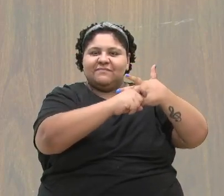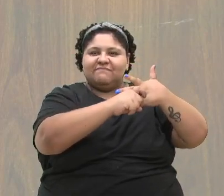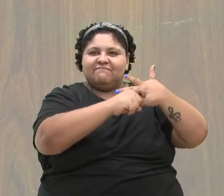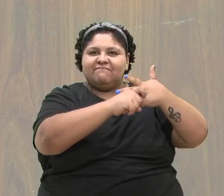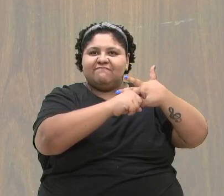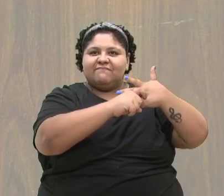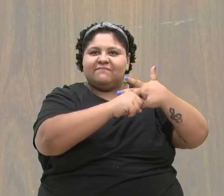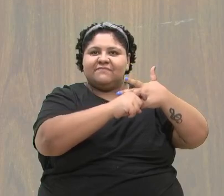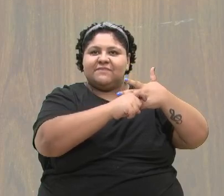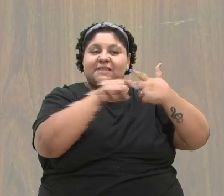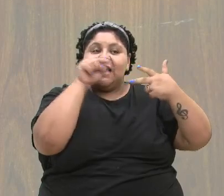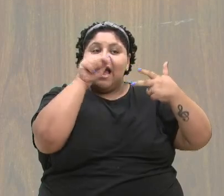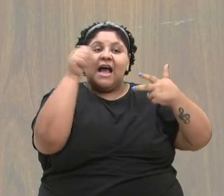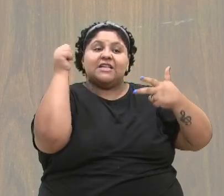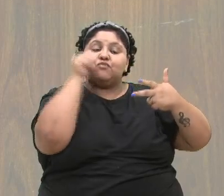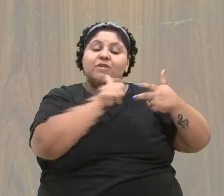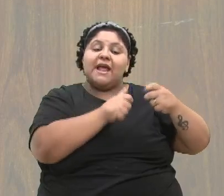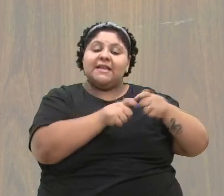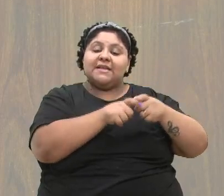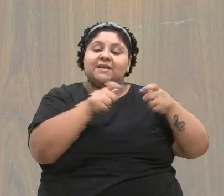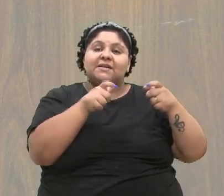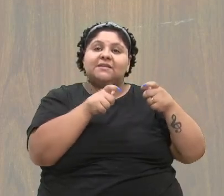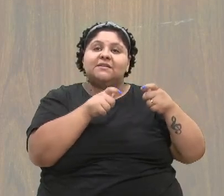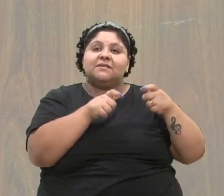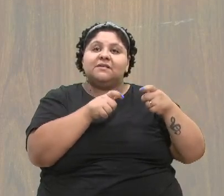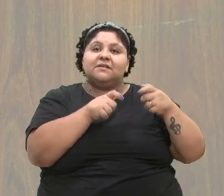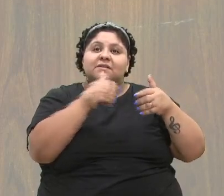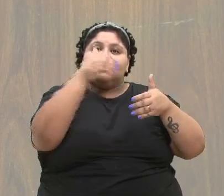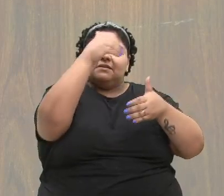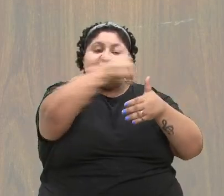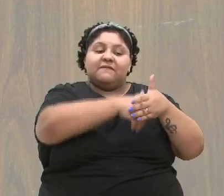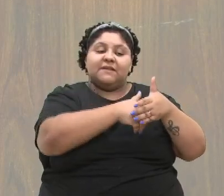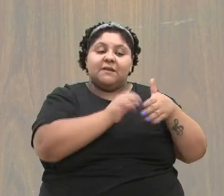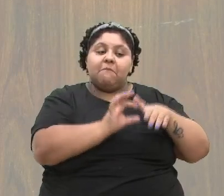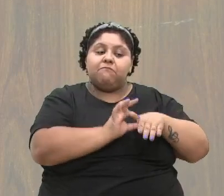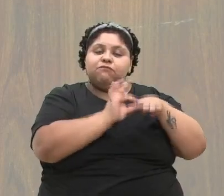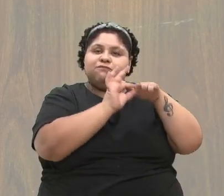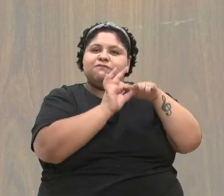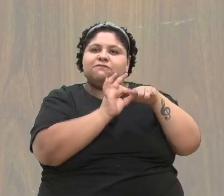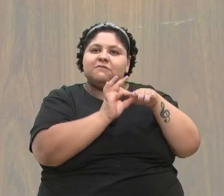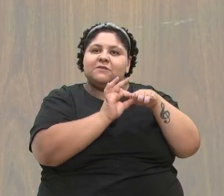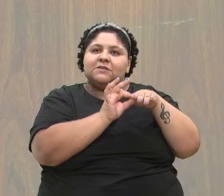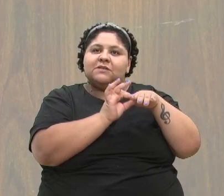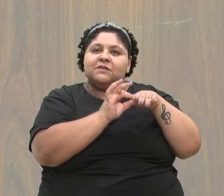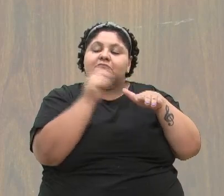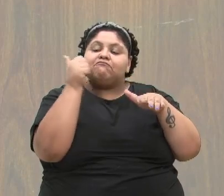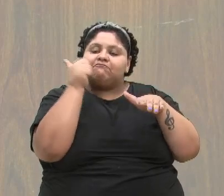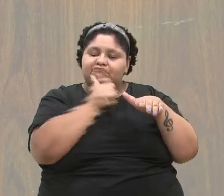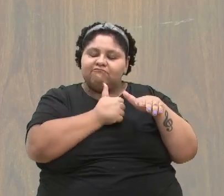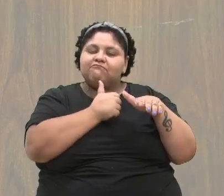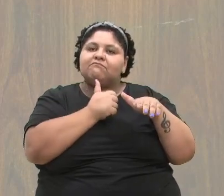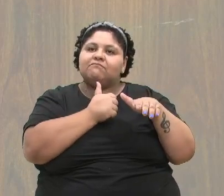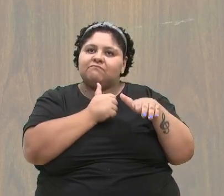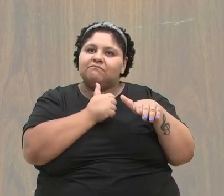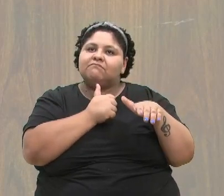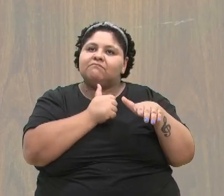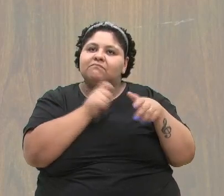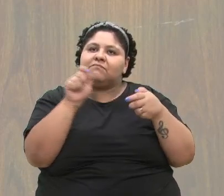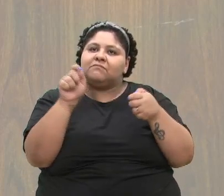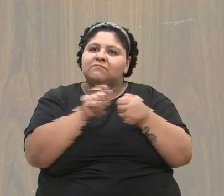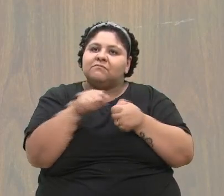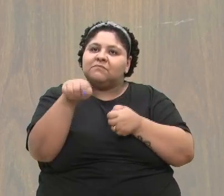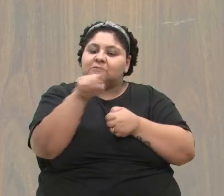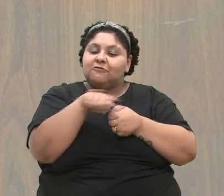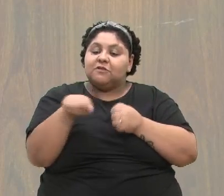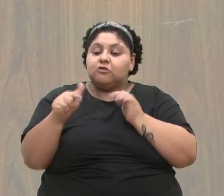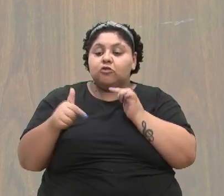maioria que compõem as lideranças, são elas a maioria que fazem o nosso